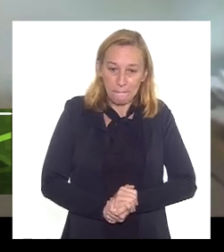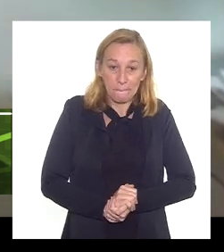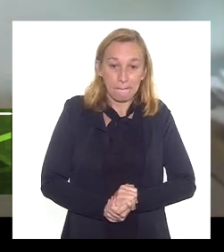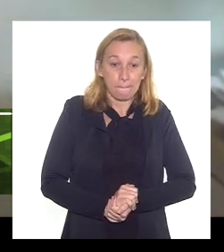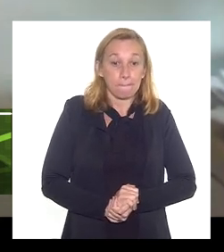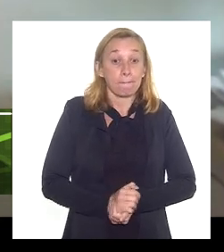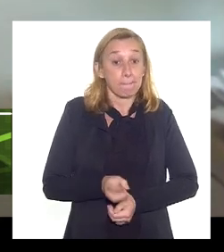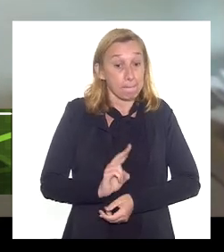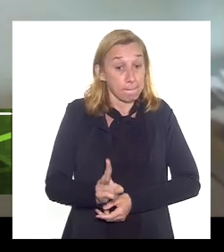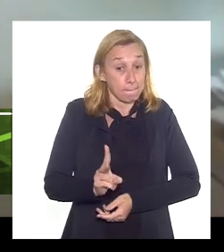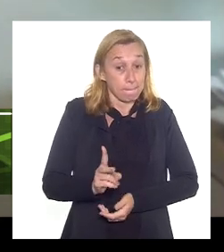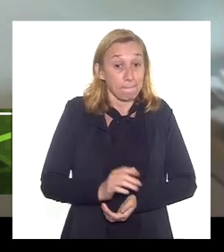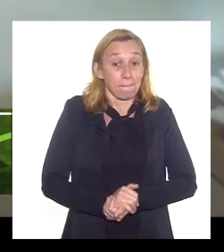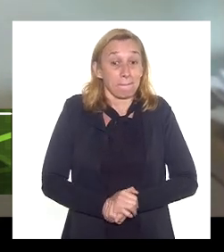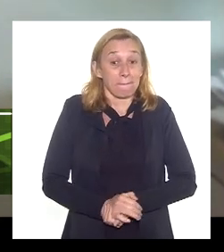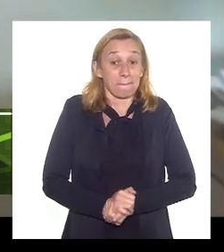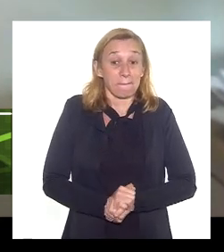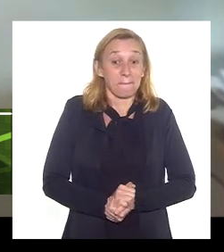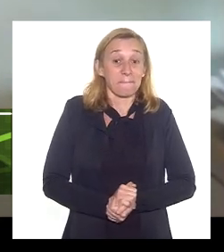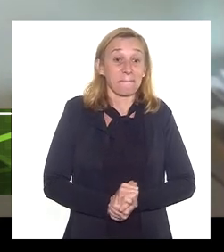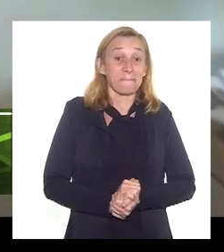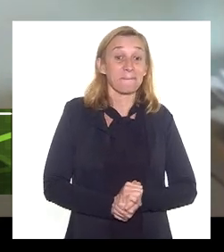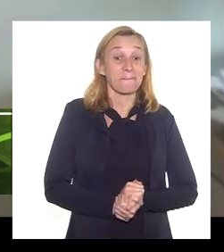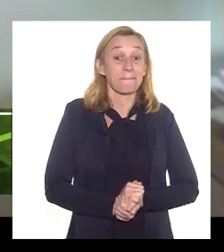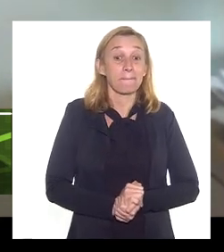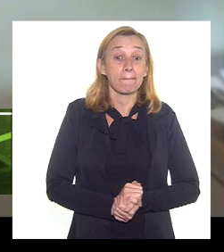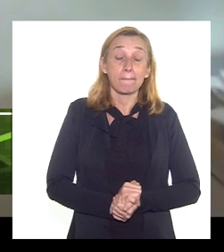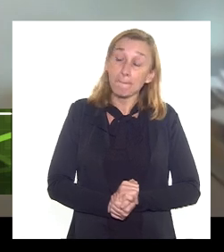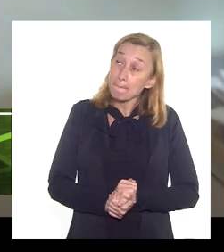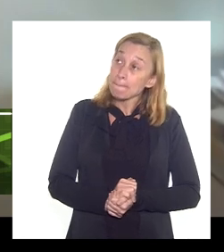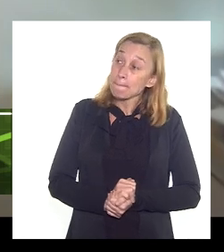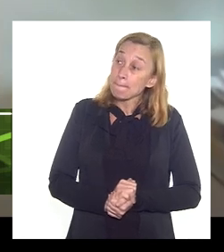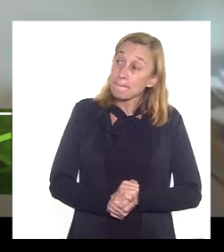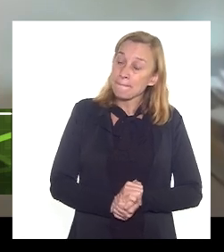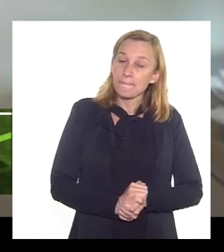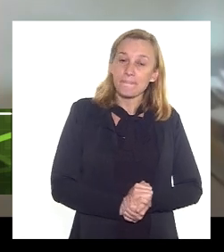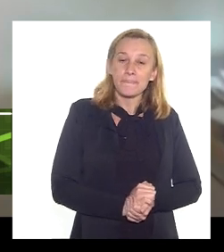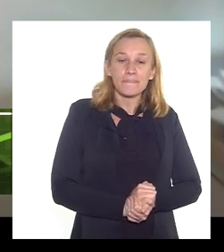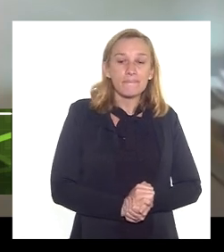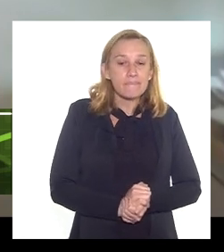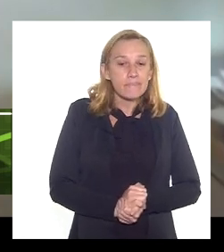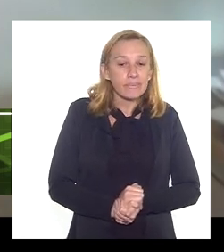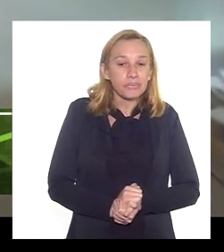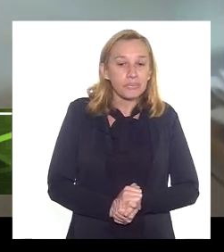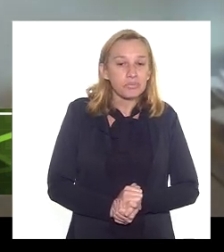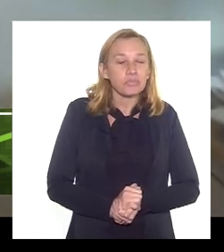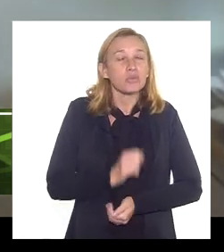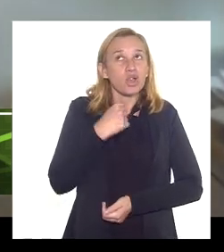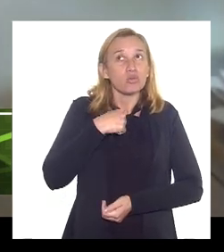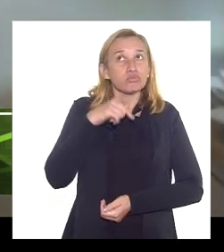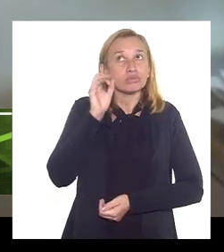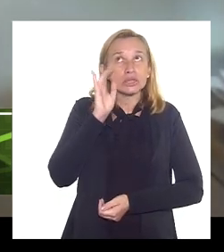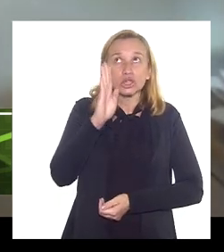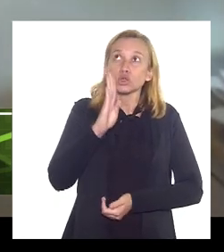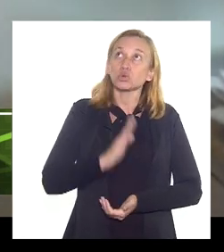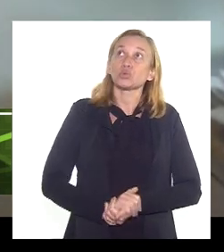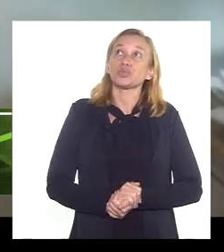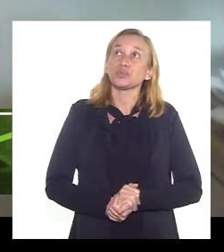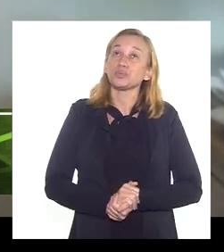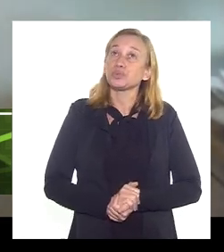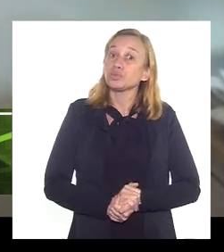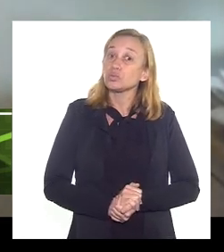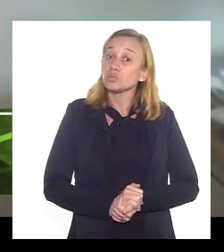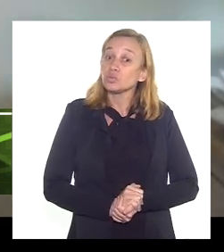continuo dentro do seu raciocínio se eu levo isso para o Tupi e eu imaginei e imagino